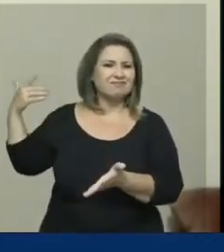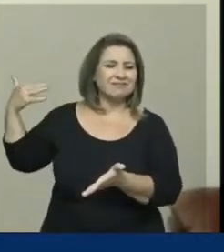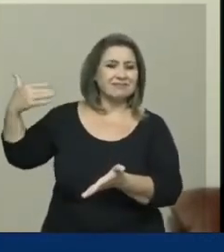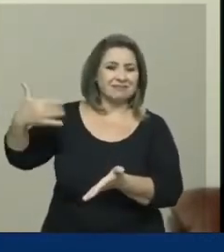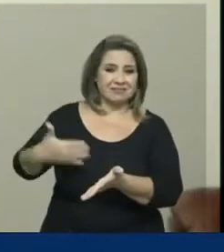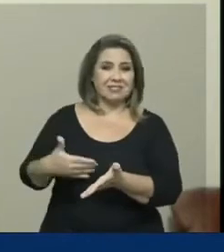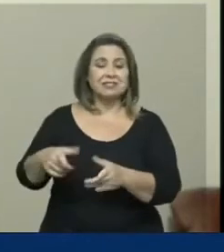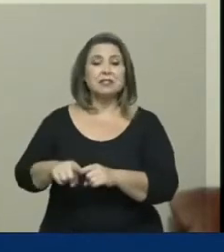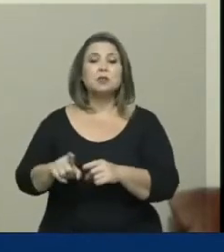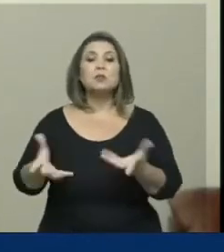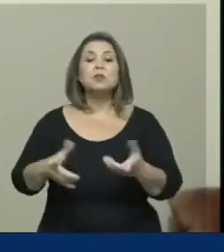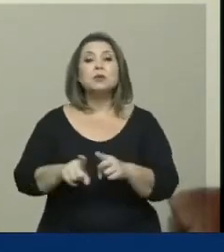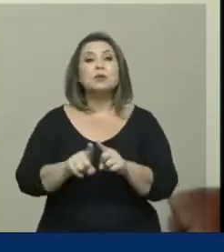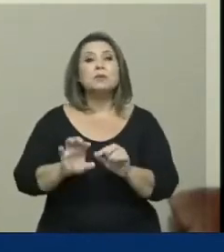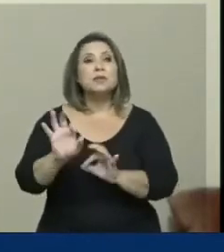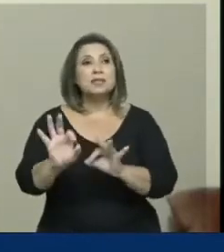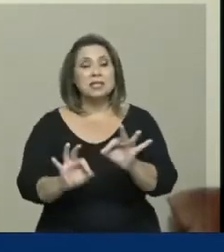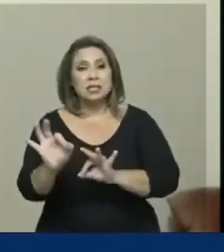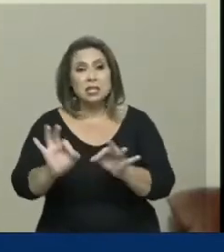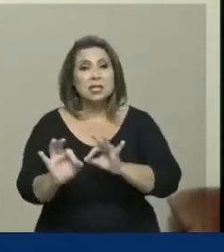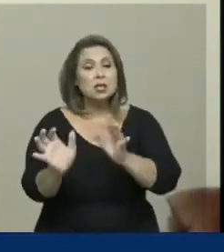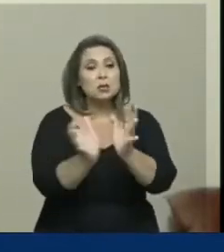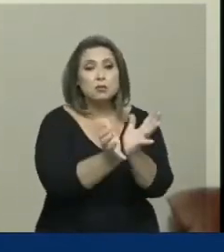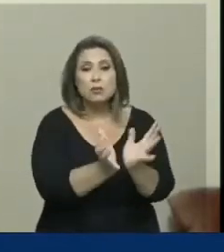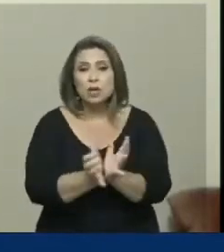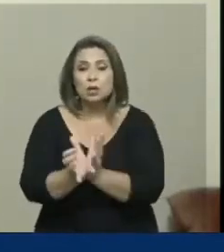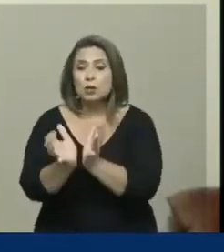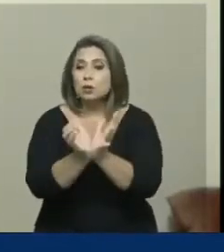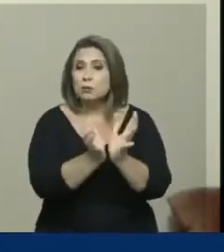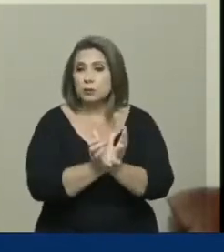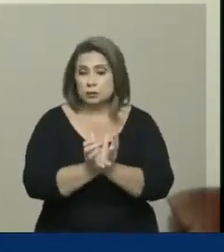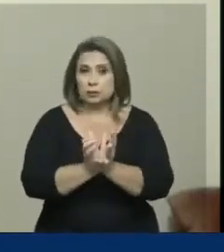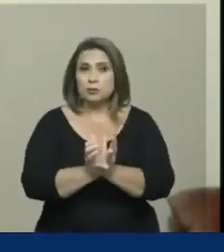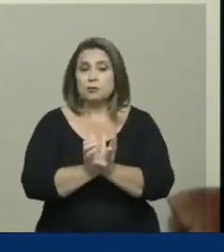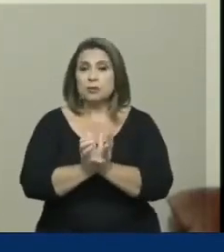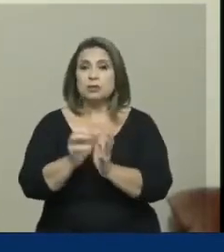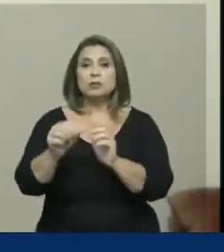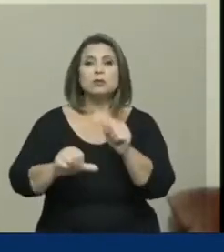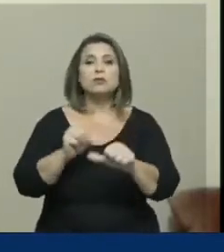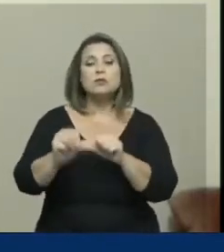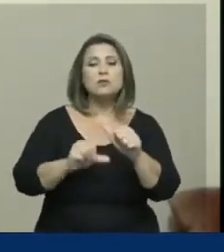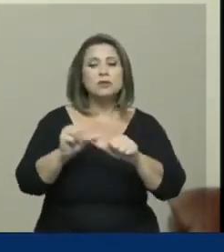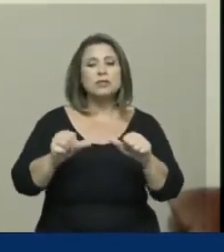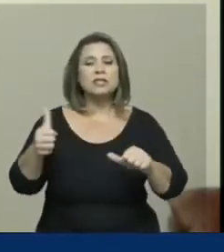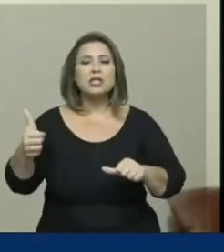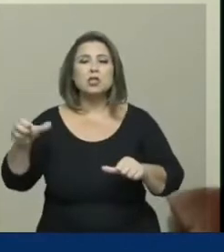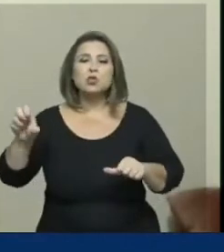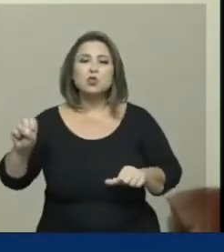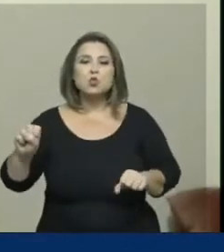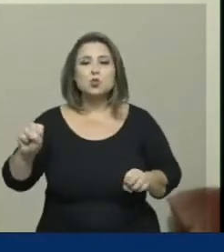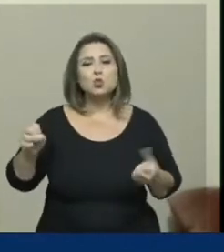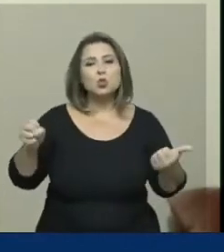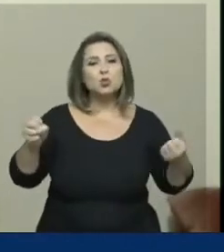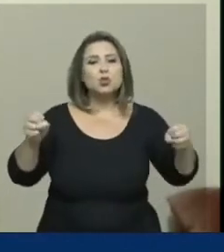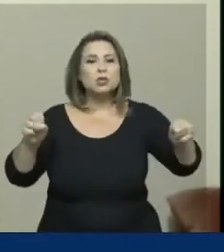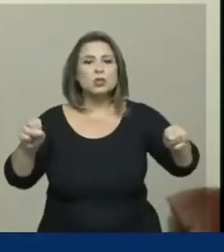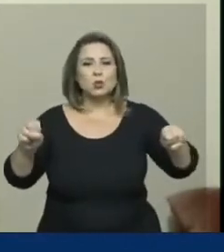eventual ajuste na composição do Conselho pode até ser importante,